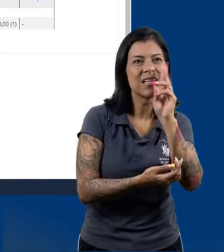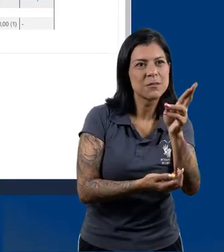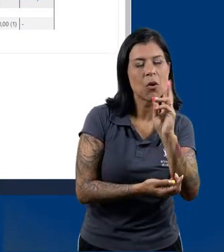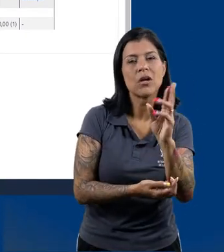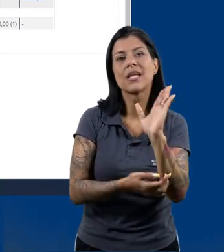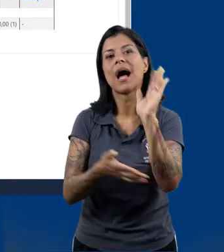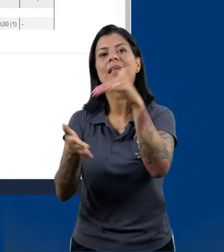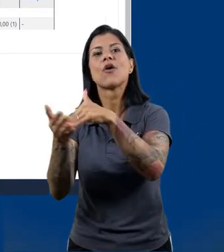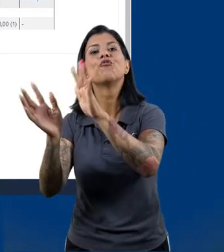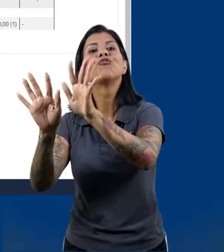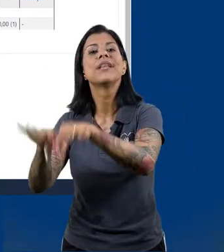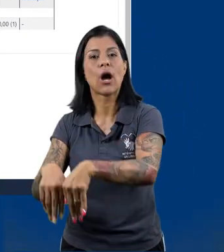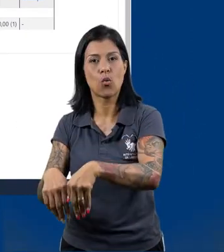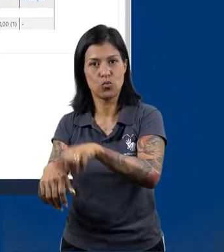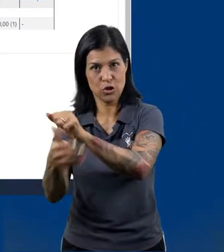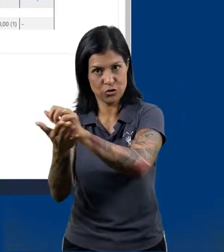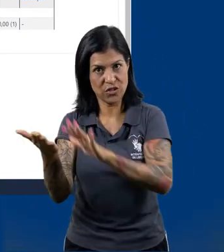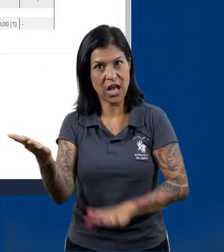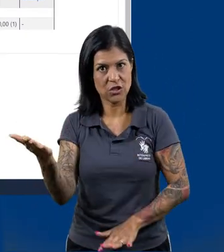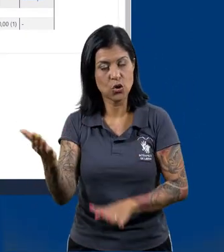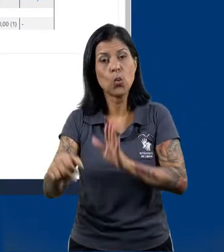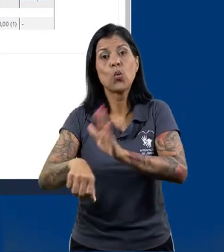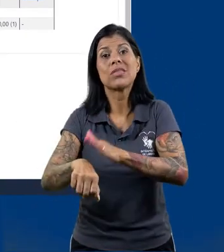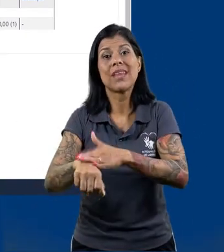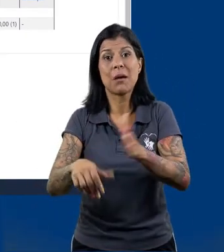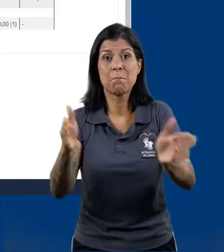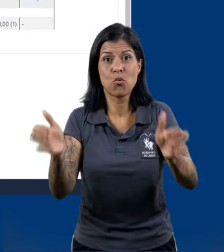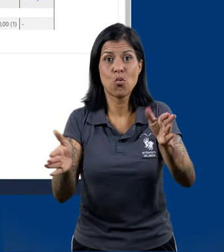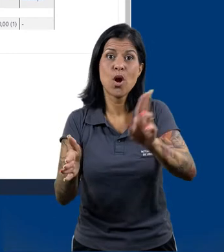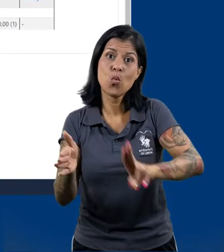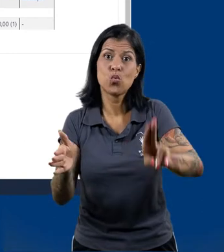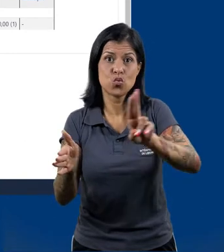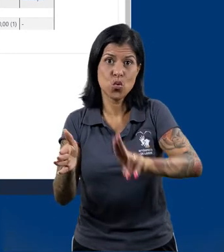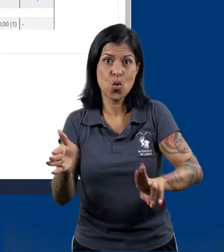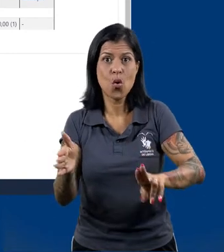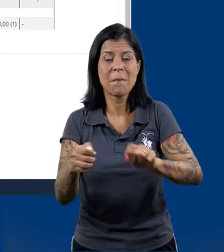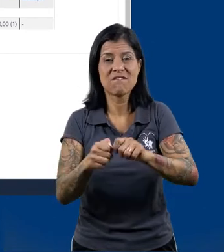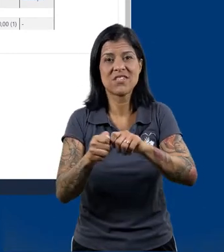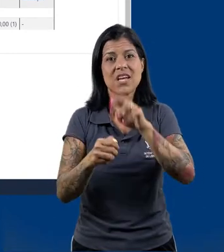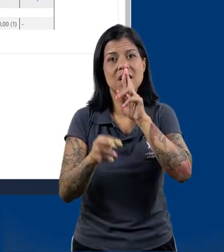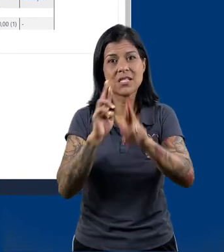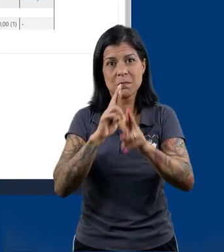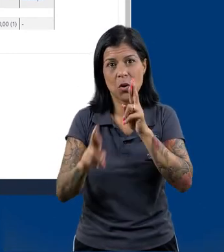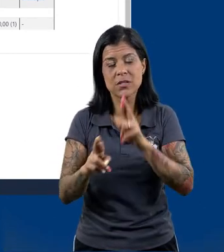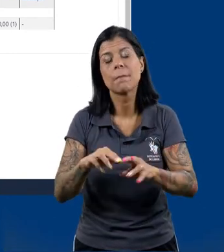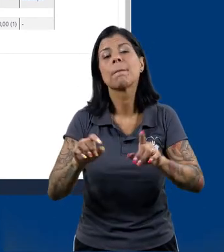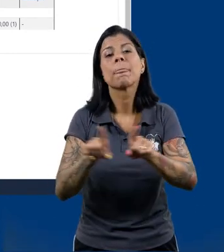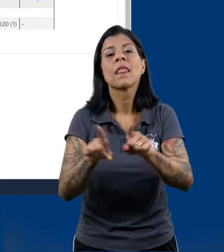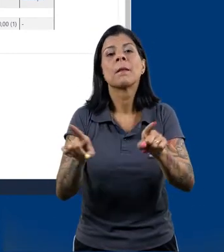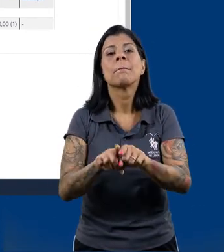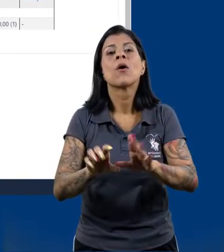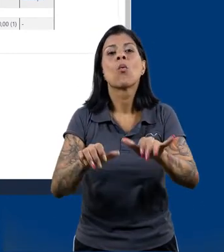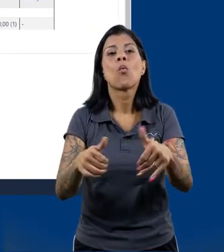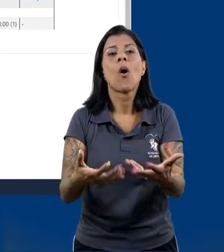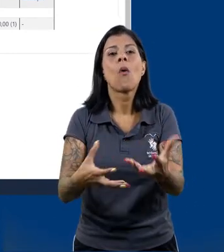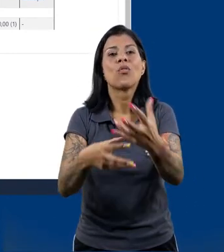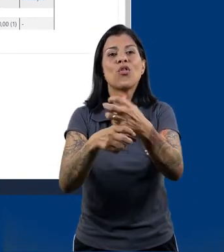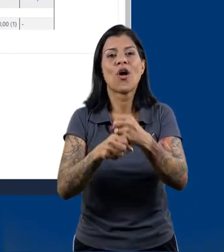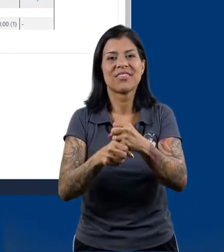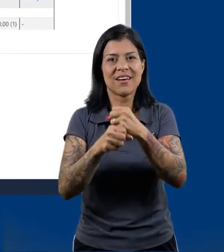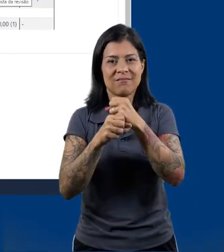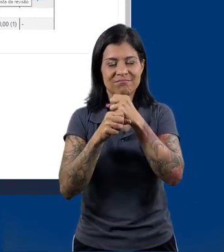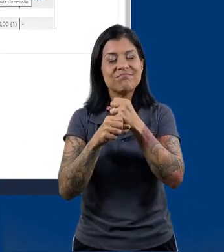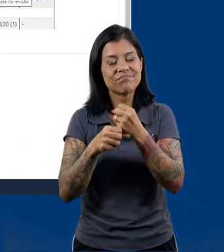da atividade, o tempo que foi utilizado e resultado da avaliação.